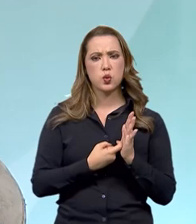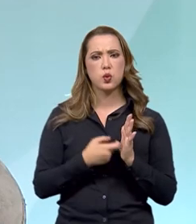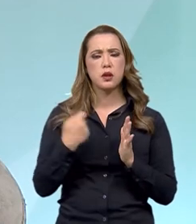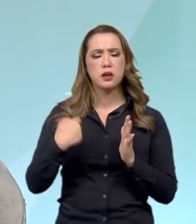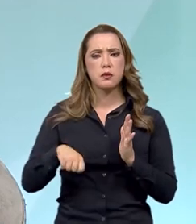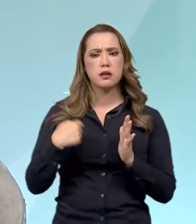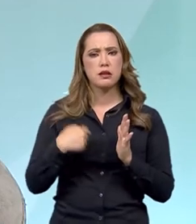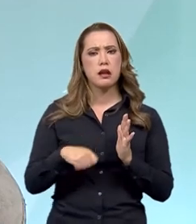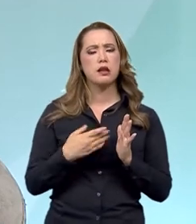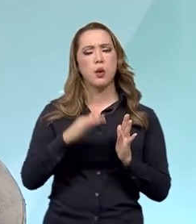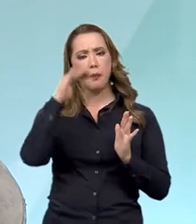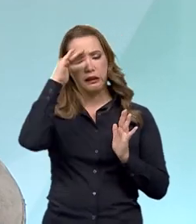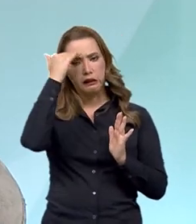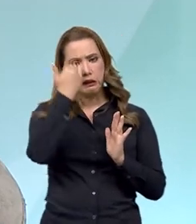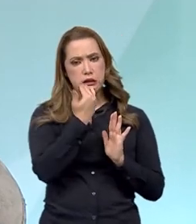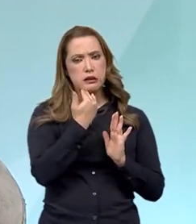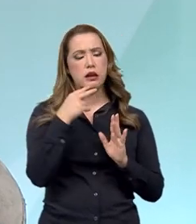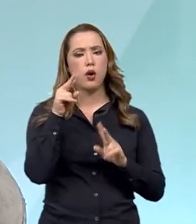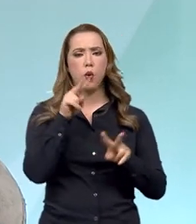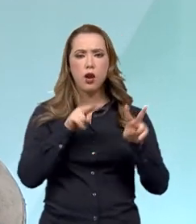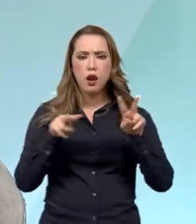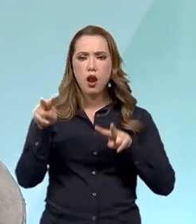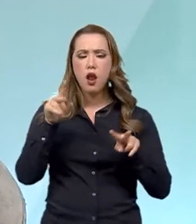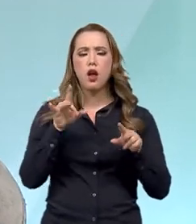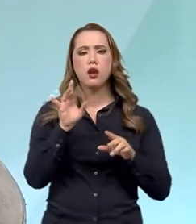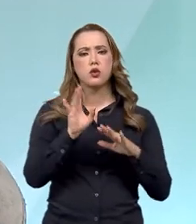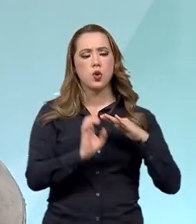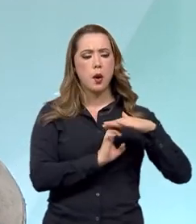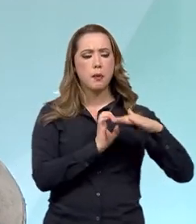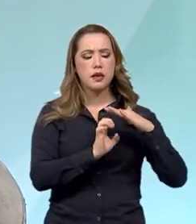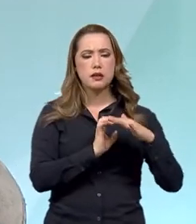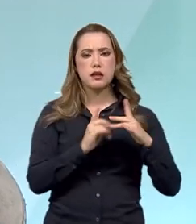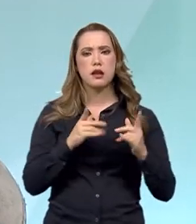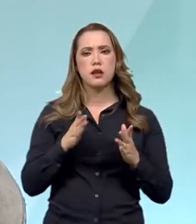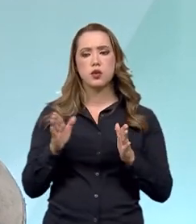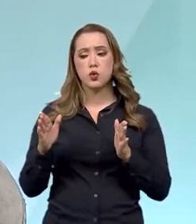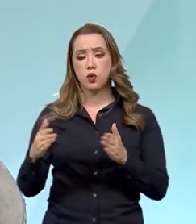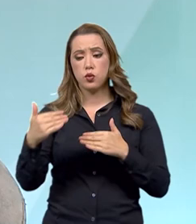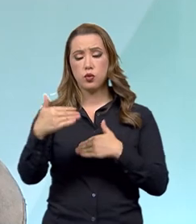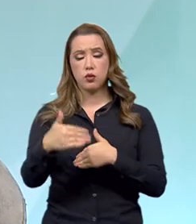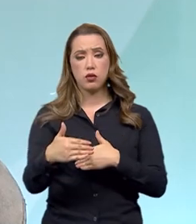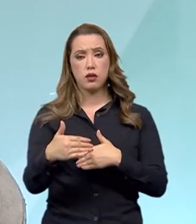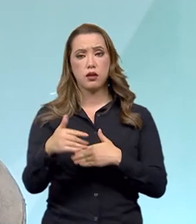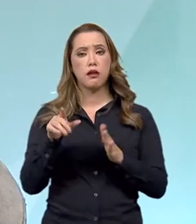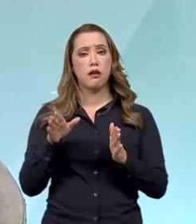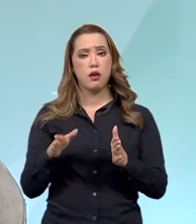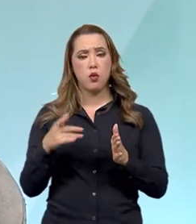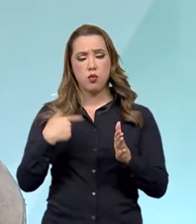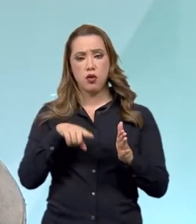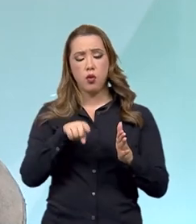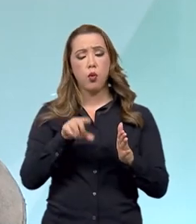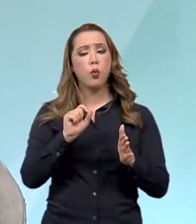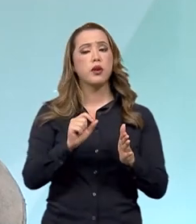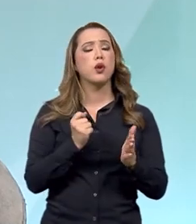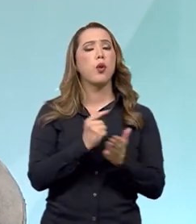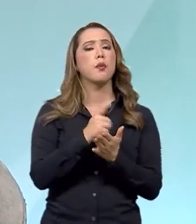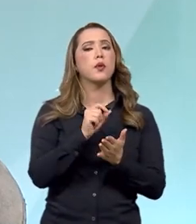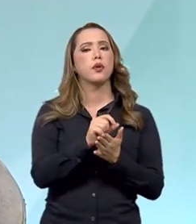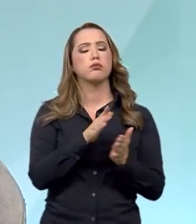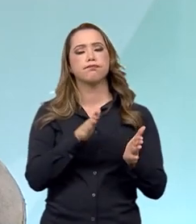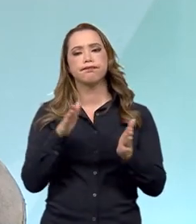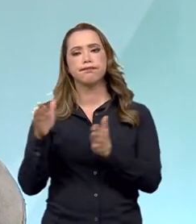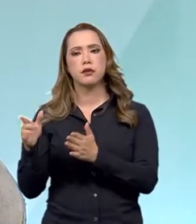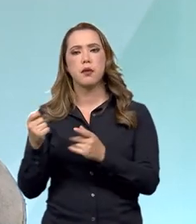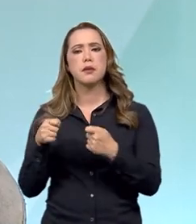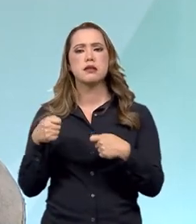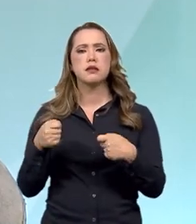seria aquela tributação é olhando apenas para a encomenda, para aquilo que é declarado, a gente precisa verificar também